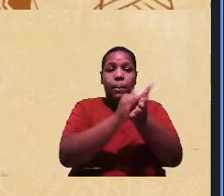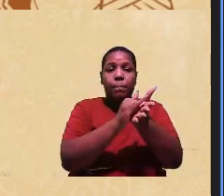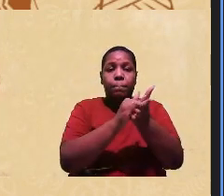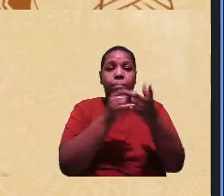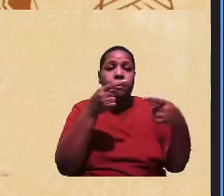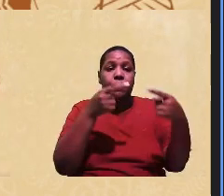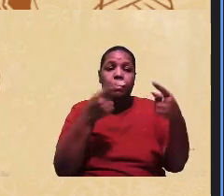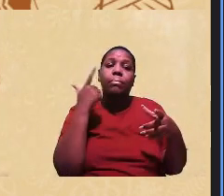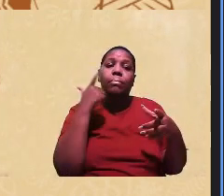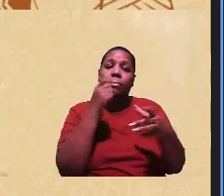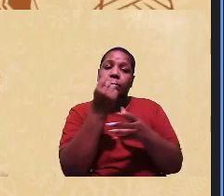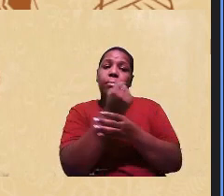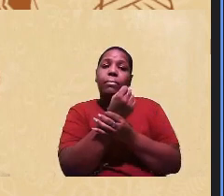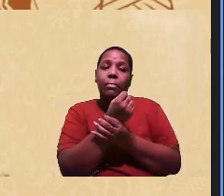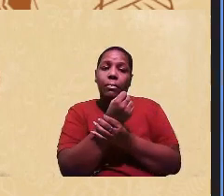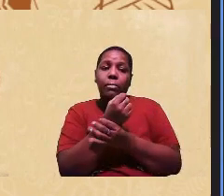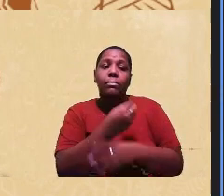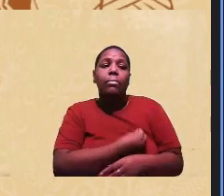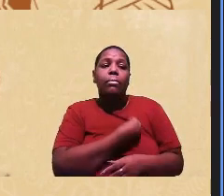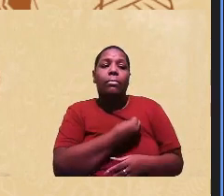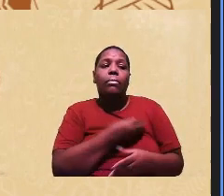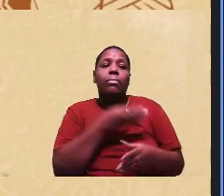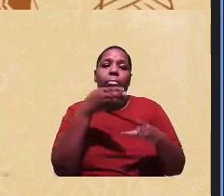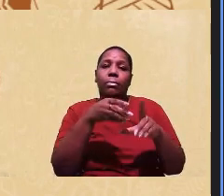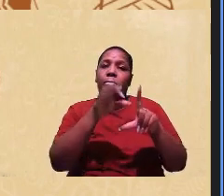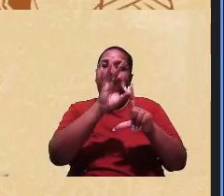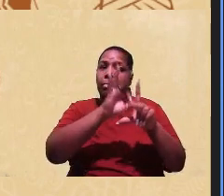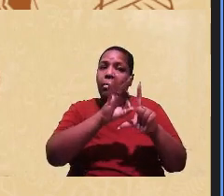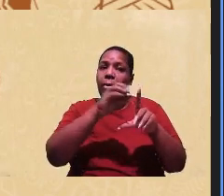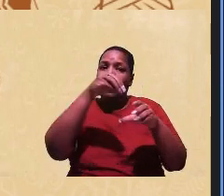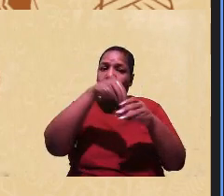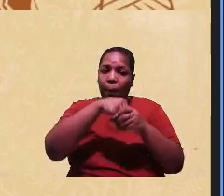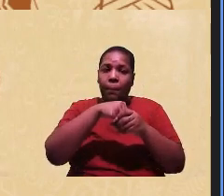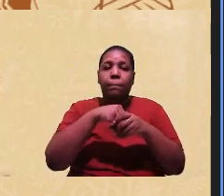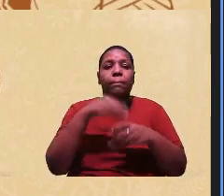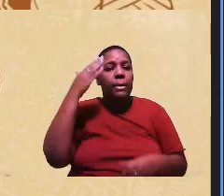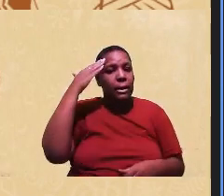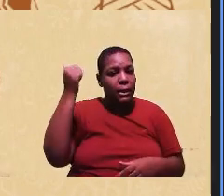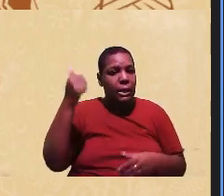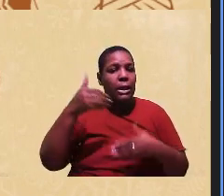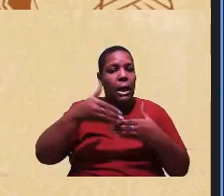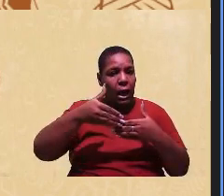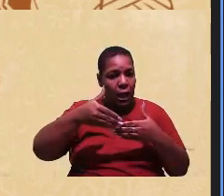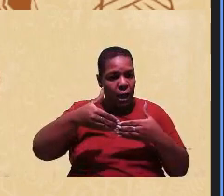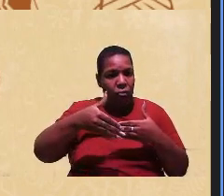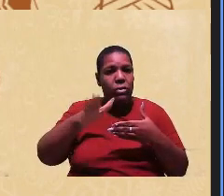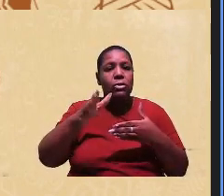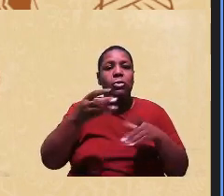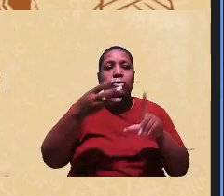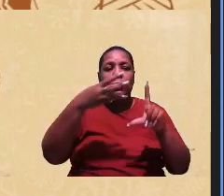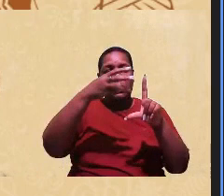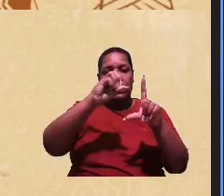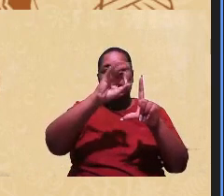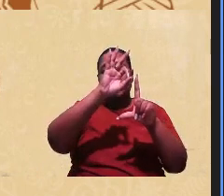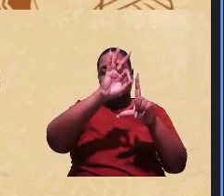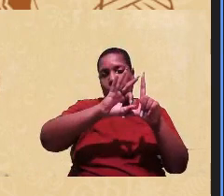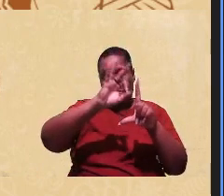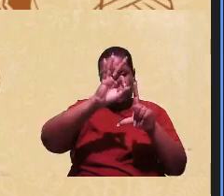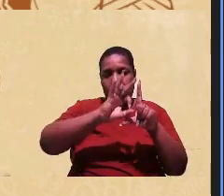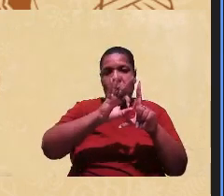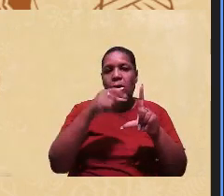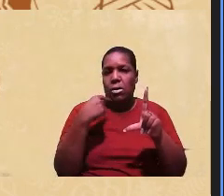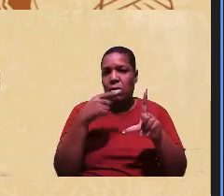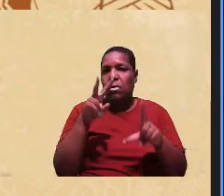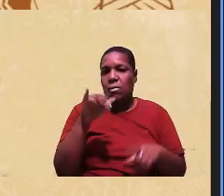essa participação das cotas das nossas estruturas eu sei que a gente já avançou um pouco com os 30% que a gente vai ter agora